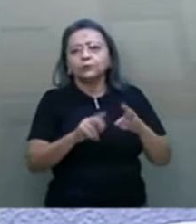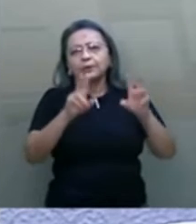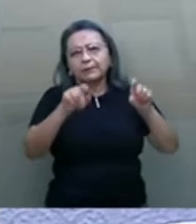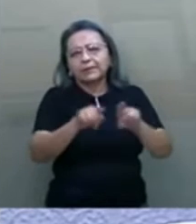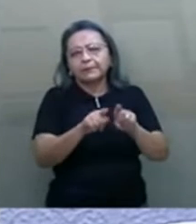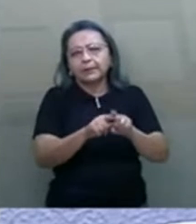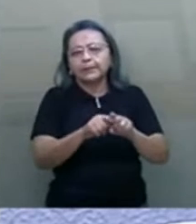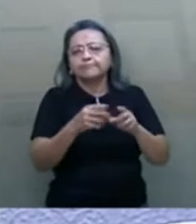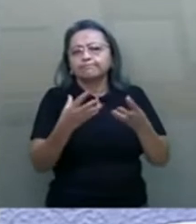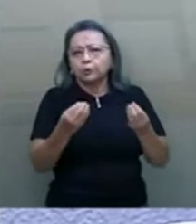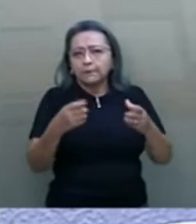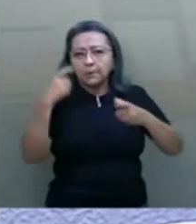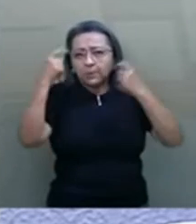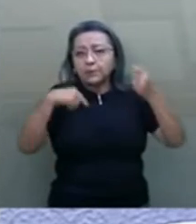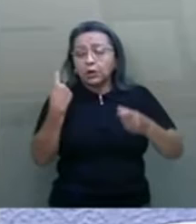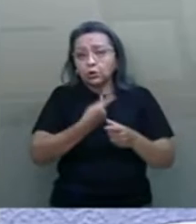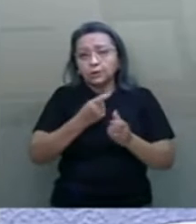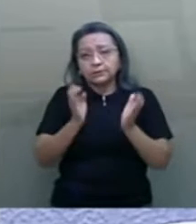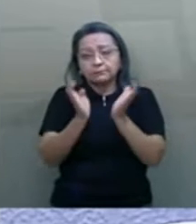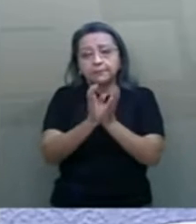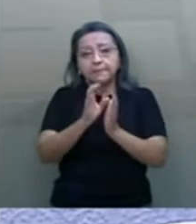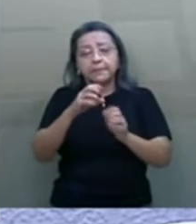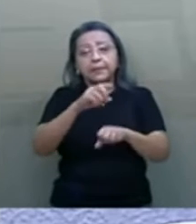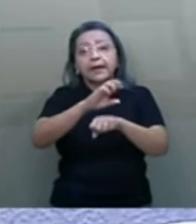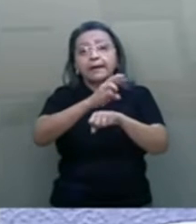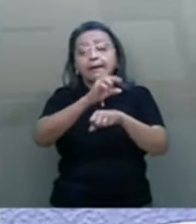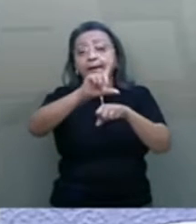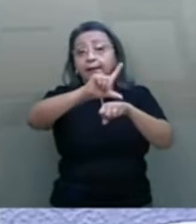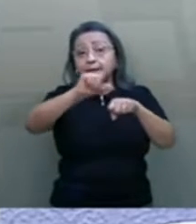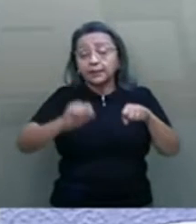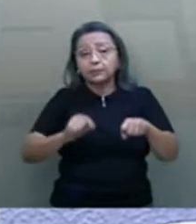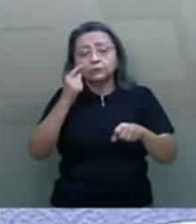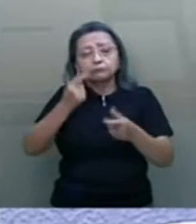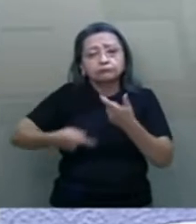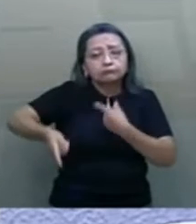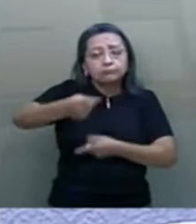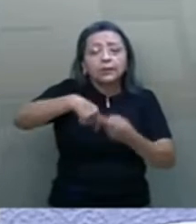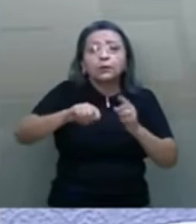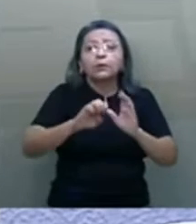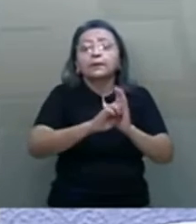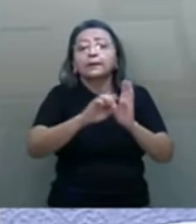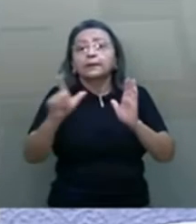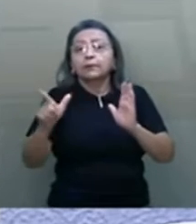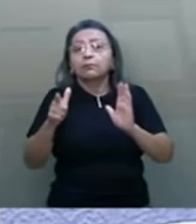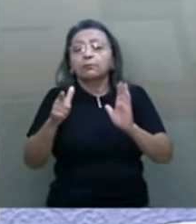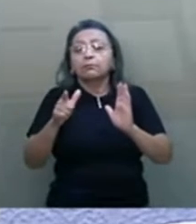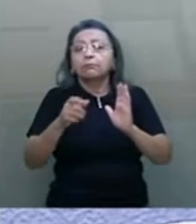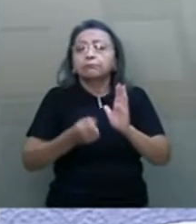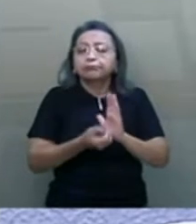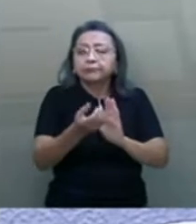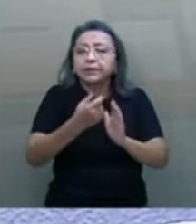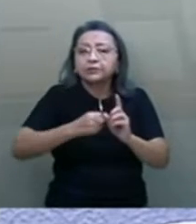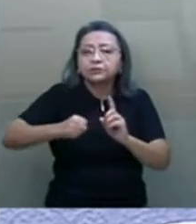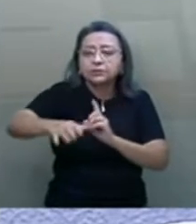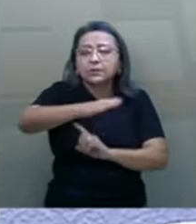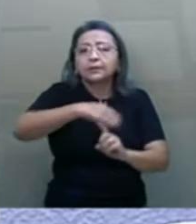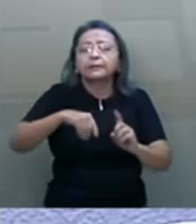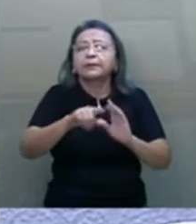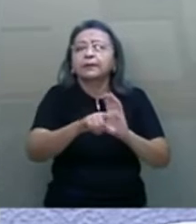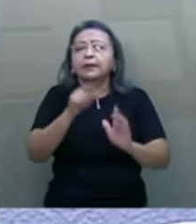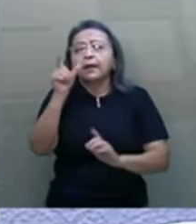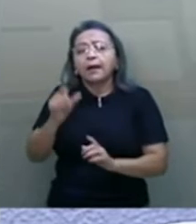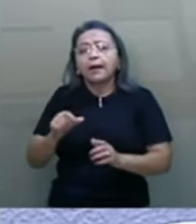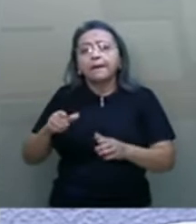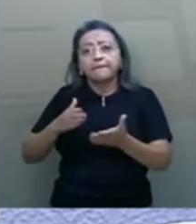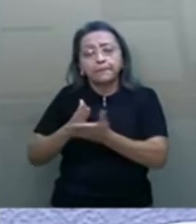grande preocupação na agência tem sido reverter os benefícios desse edital para a sociedade. Gostaria também de destacar a aprovação,